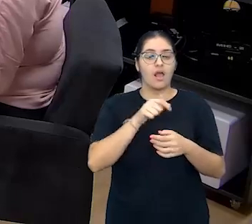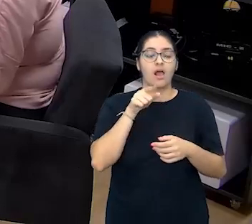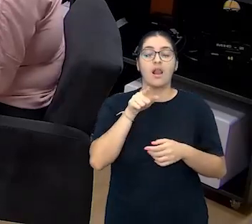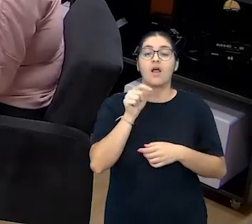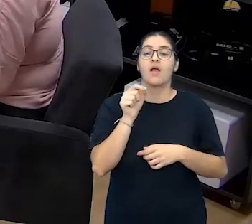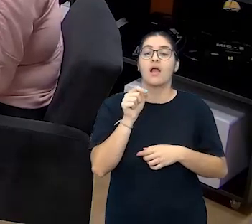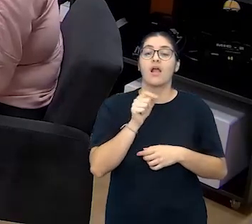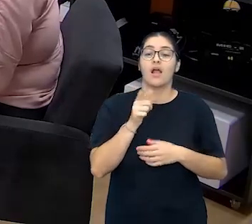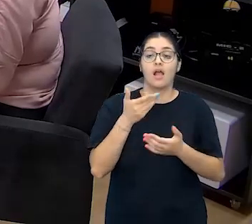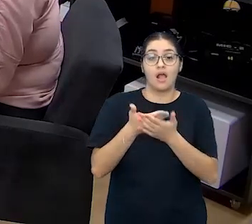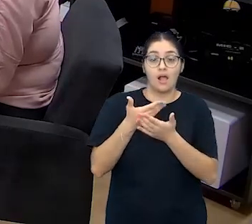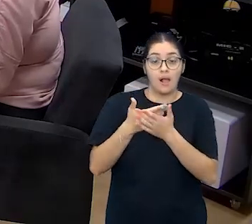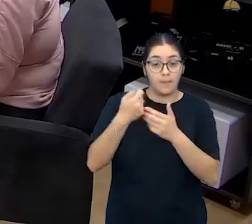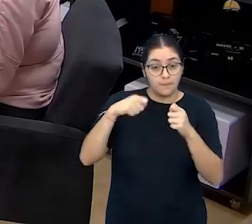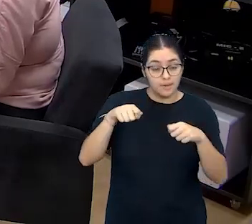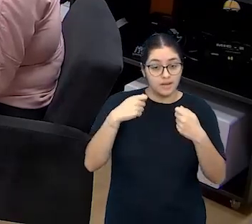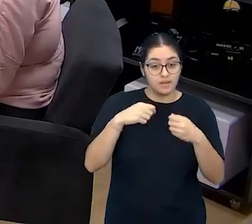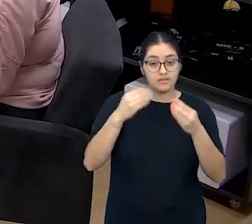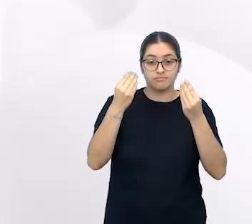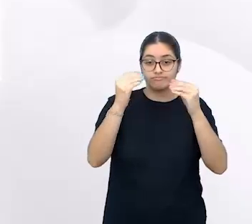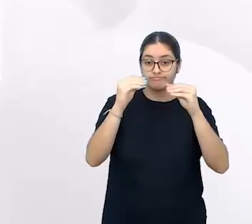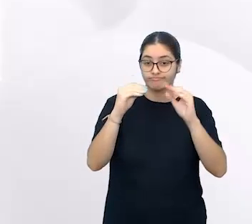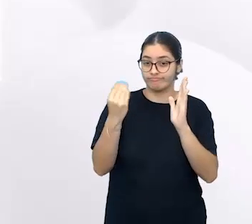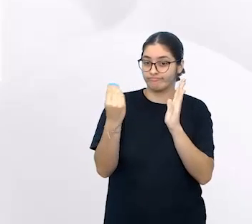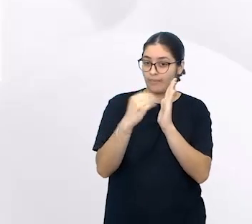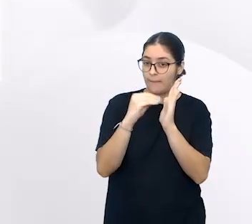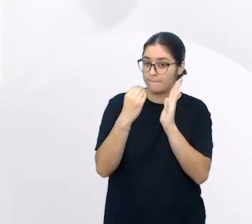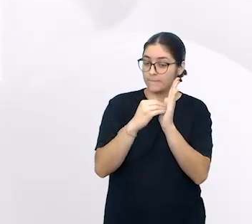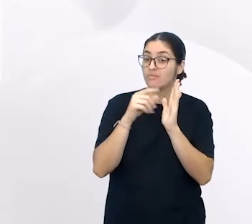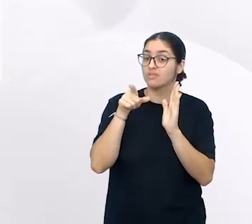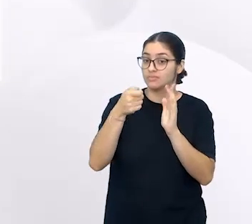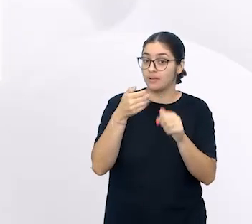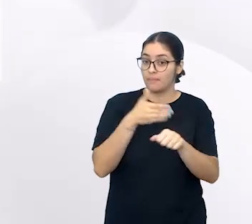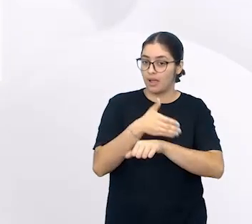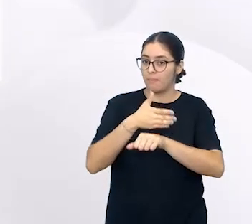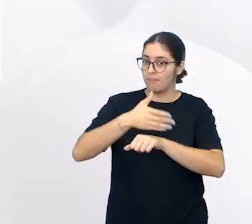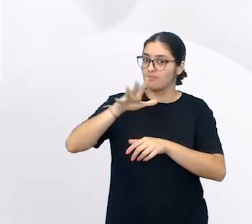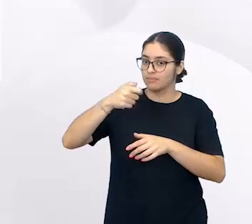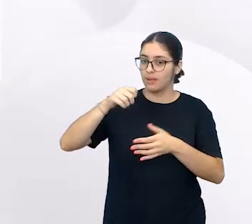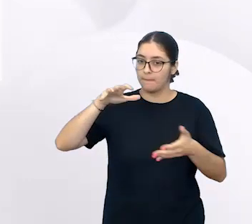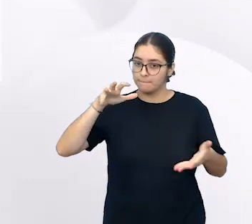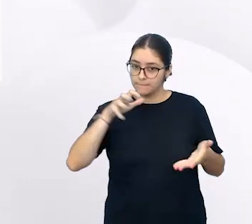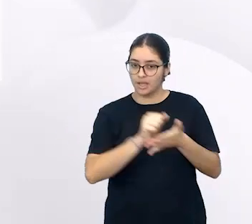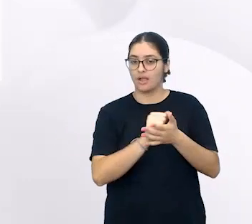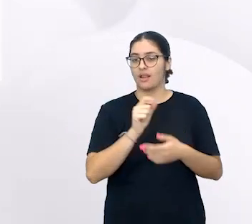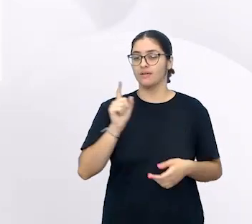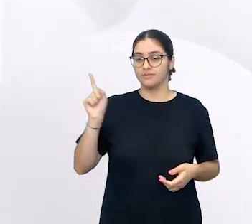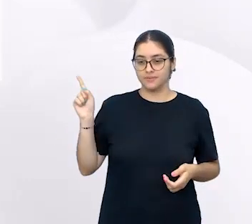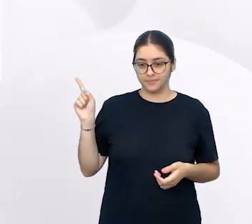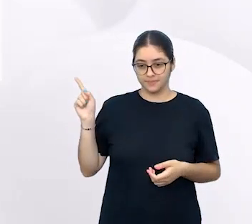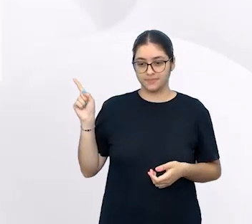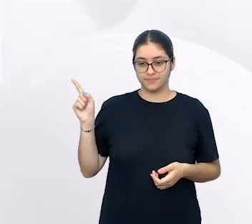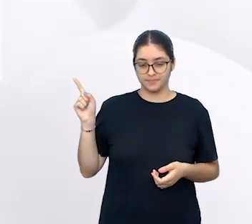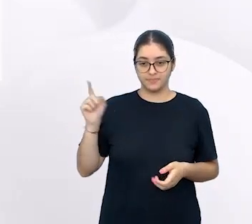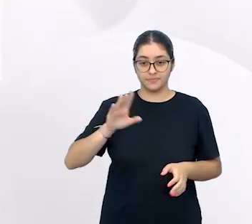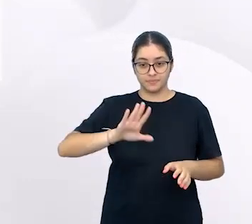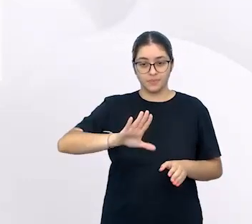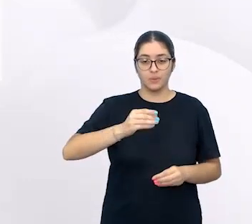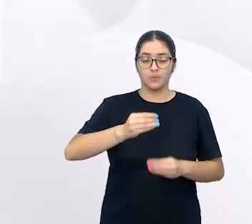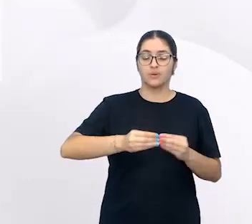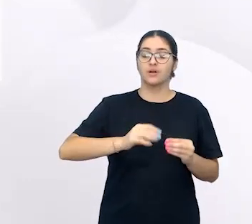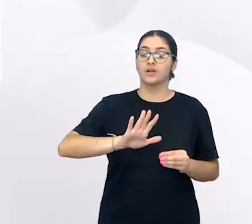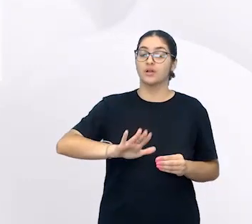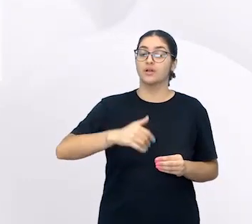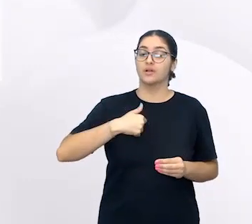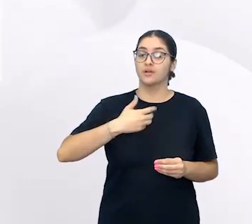a produção, por favor, na tela para ajudar o pessoal, aí os nossos QR Codes, para facilitar o caminho. Eu queria...